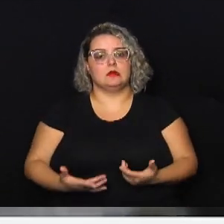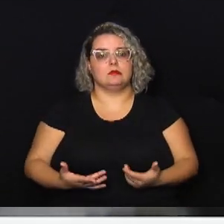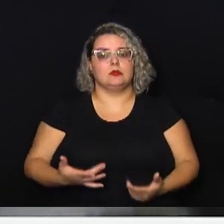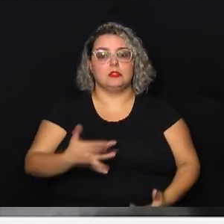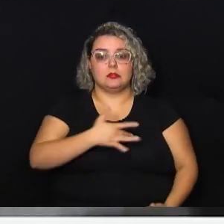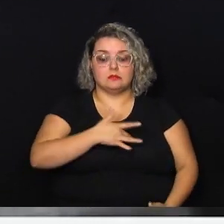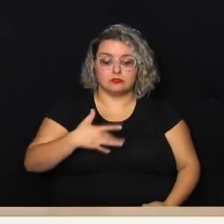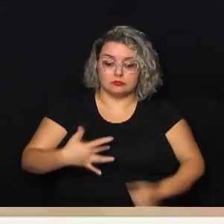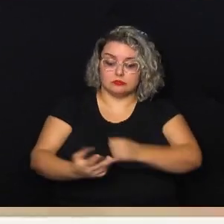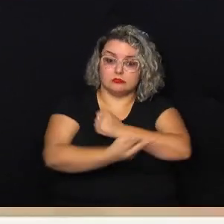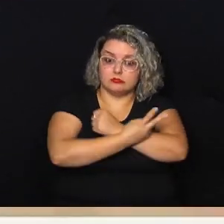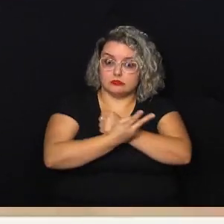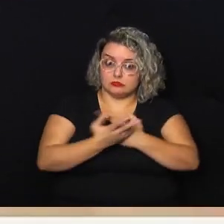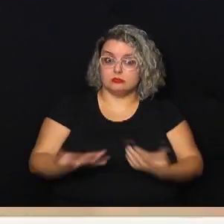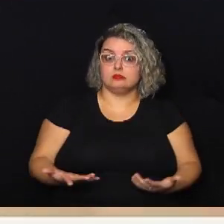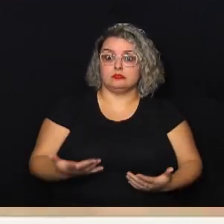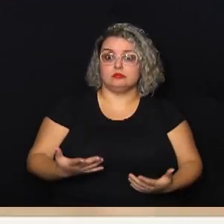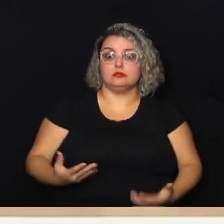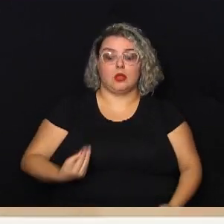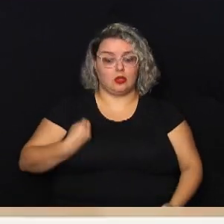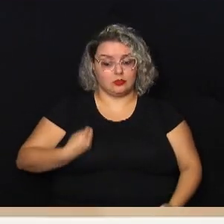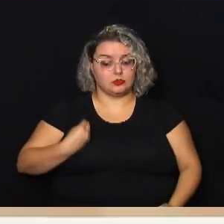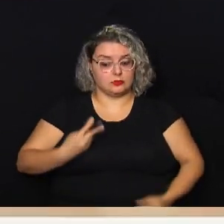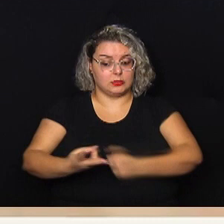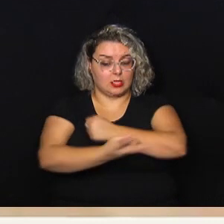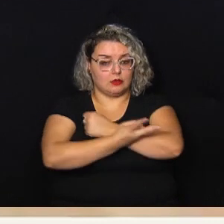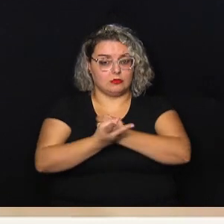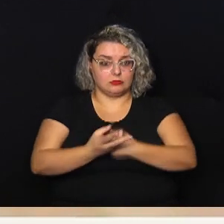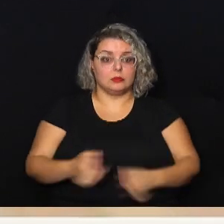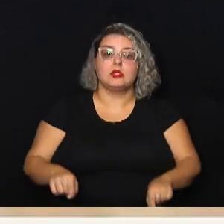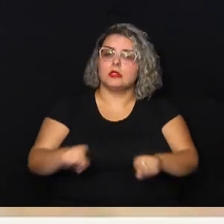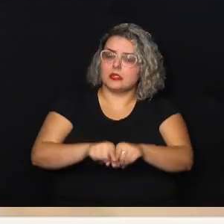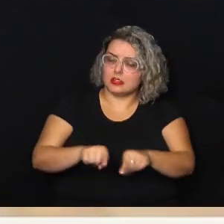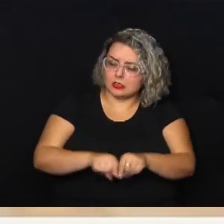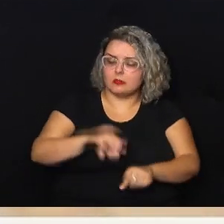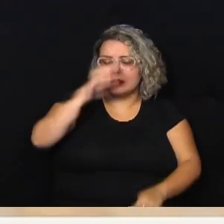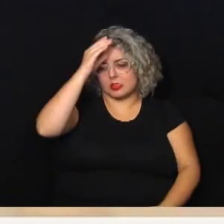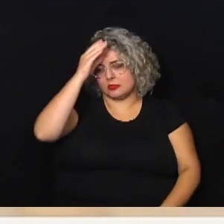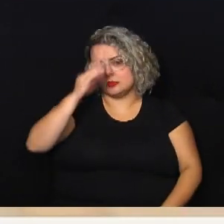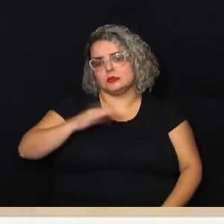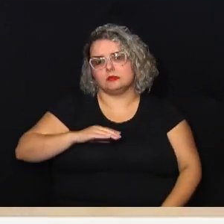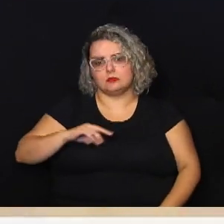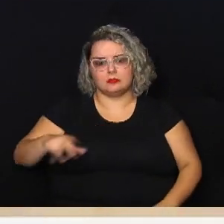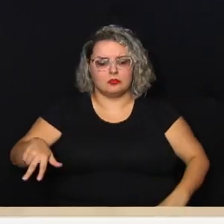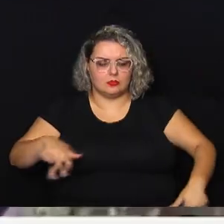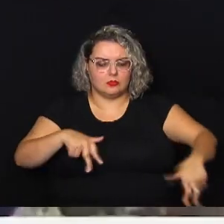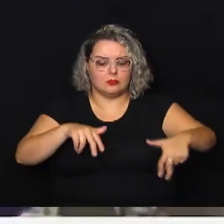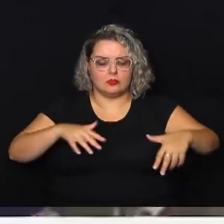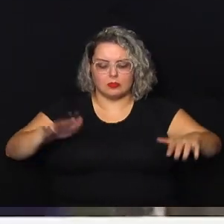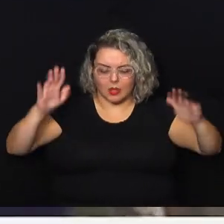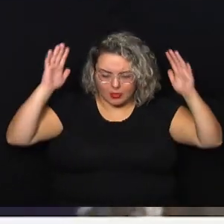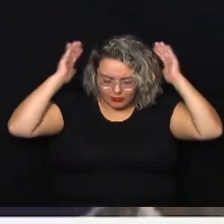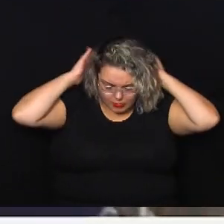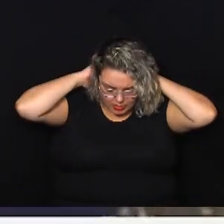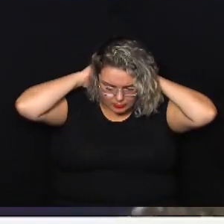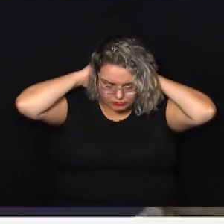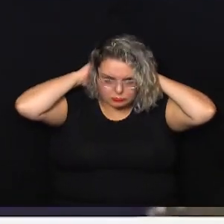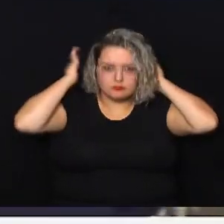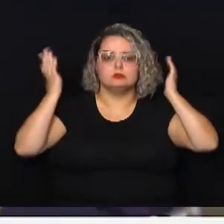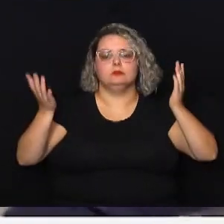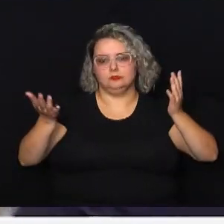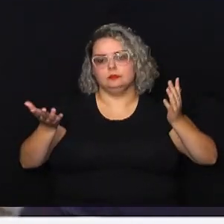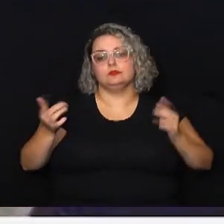integridade aos agentes de segurança e aos cidadãos que sempre podem ser abordados em ações policiais